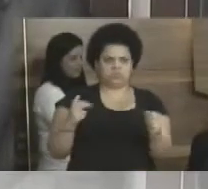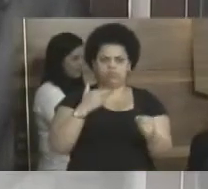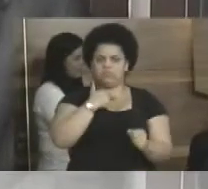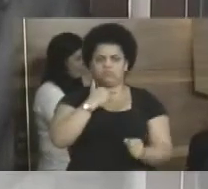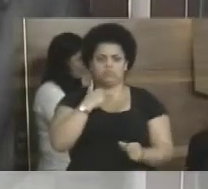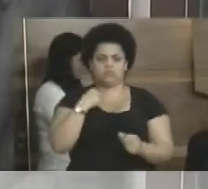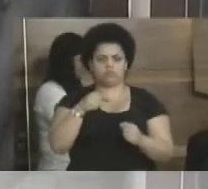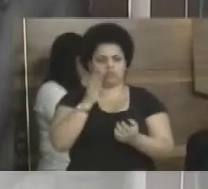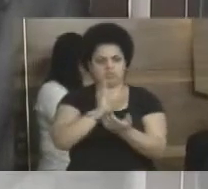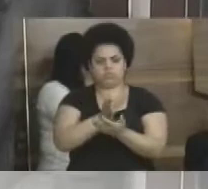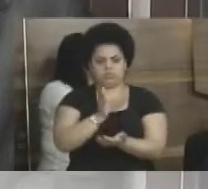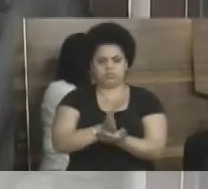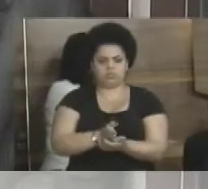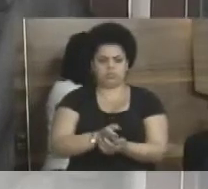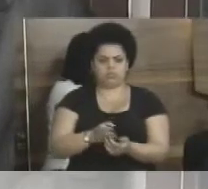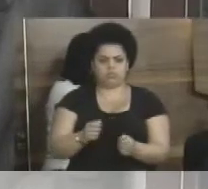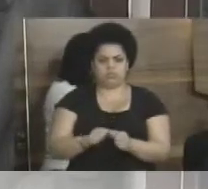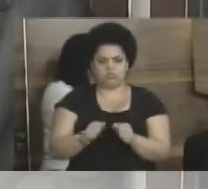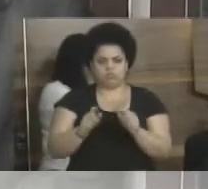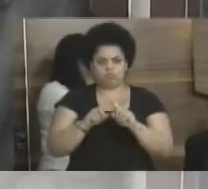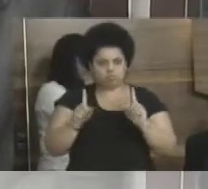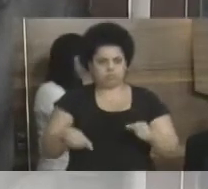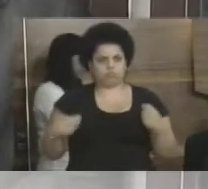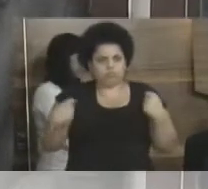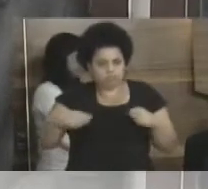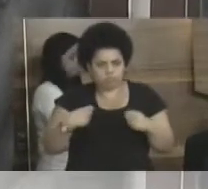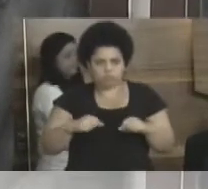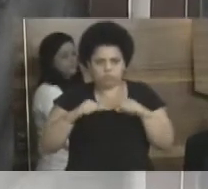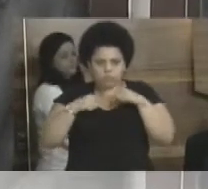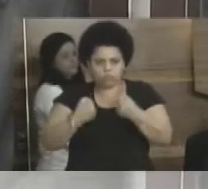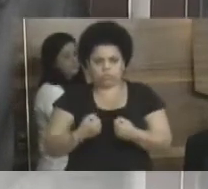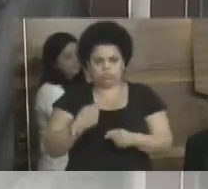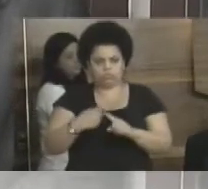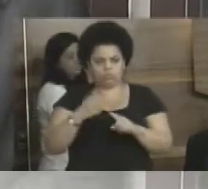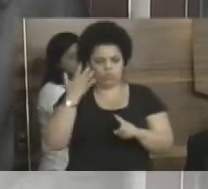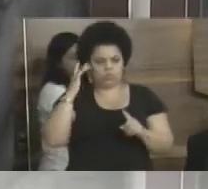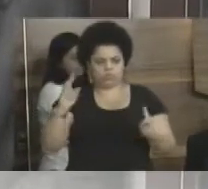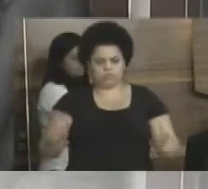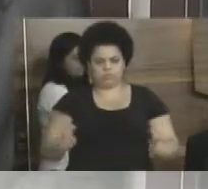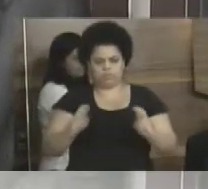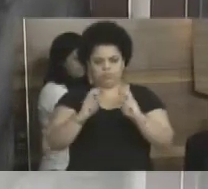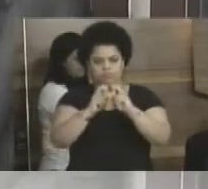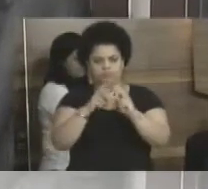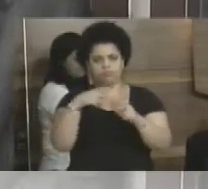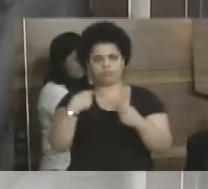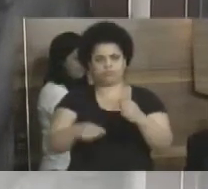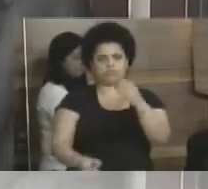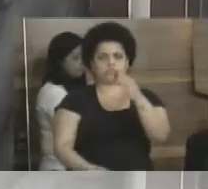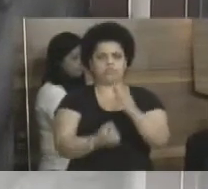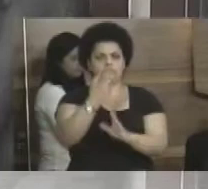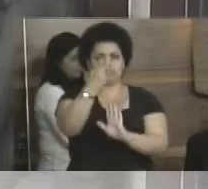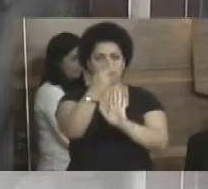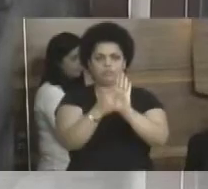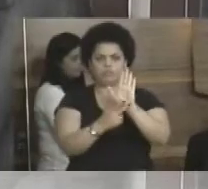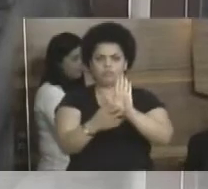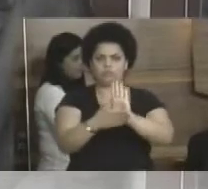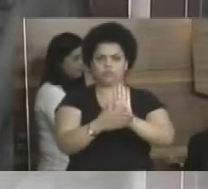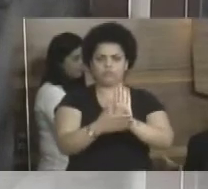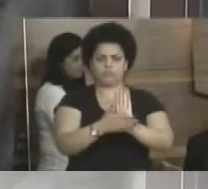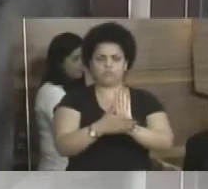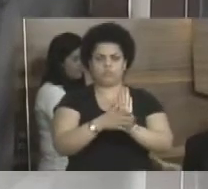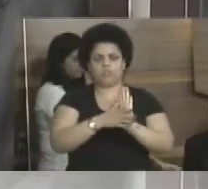Então, vamos acabar com isso e vamos botar para funcionar. Eu acho que a nossa casa aqui, nós temos que criar os projetos de lei,